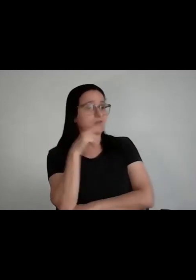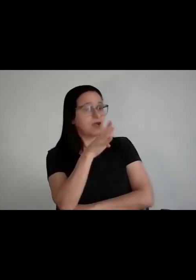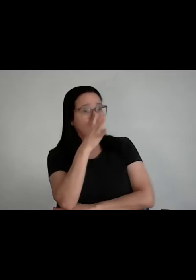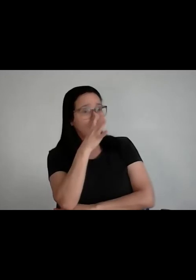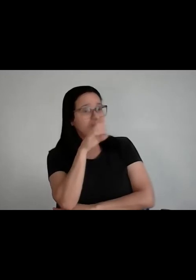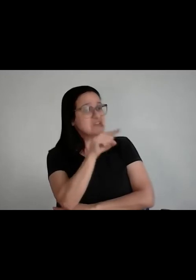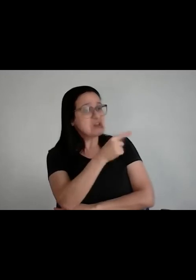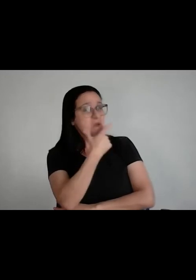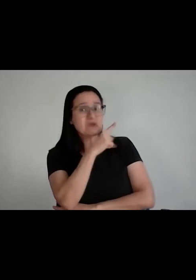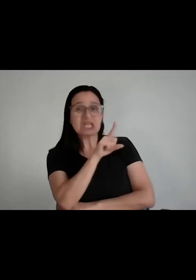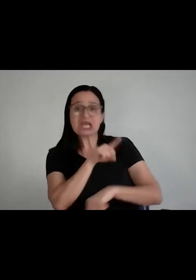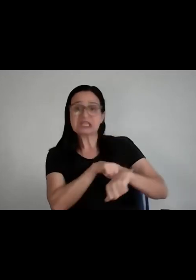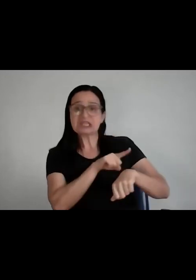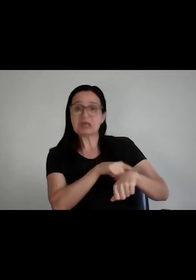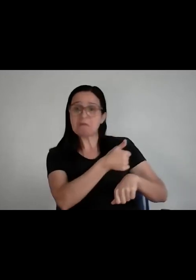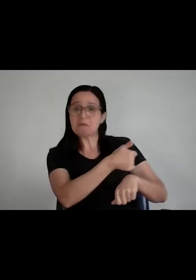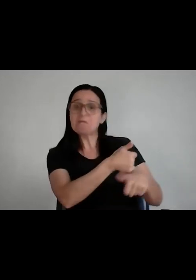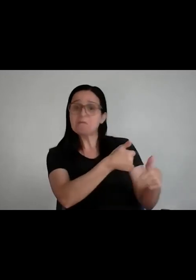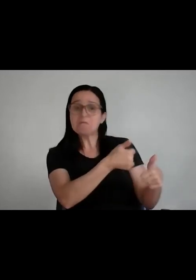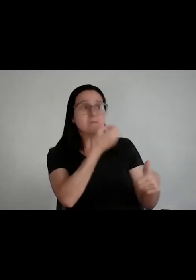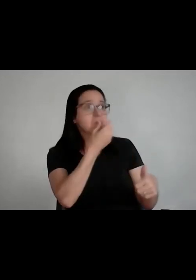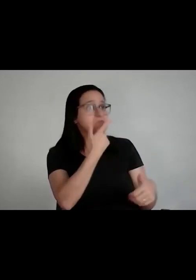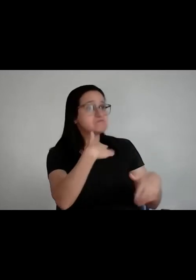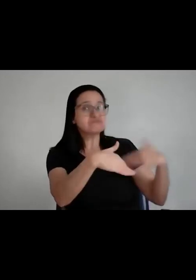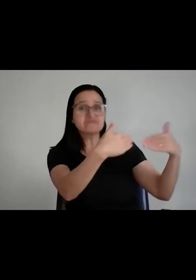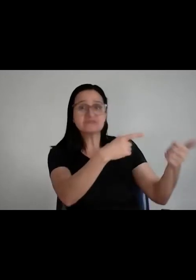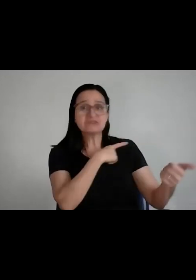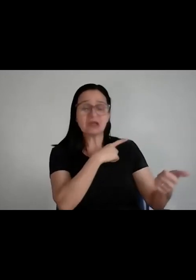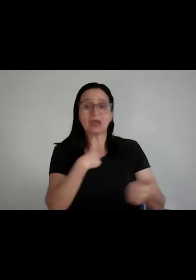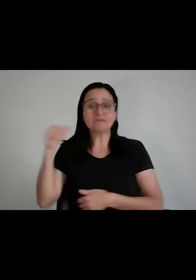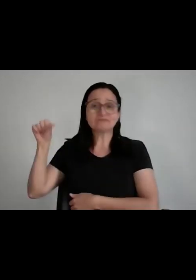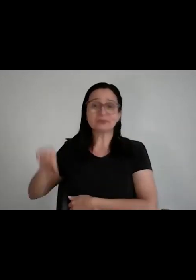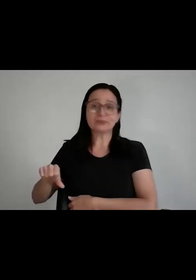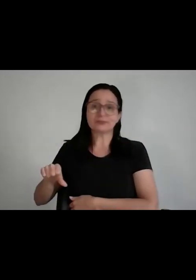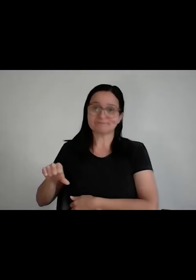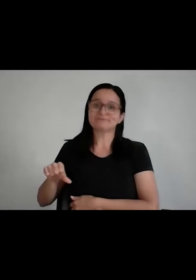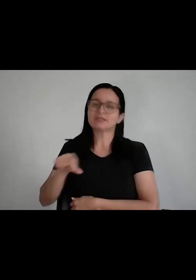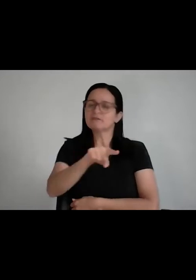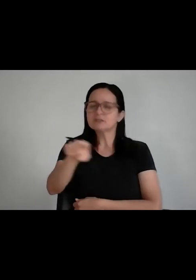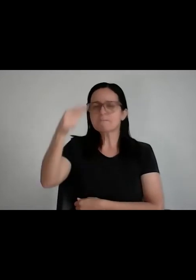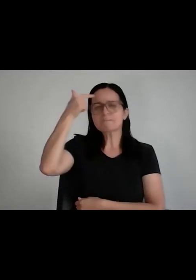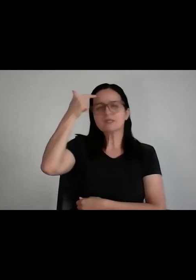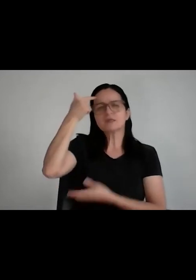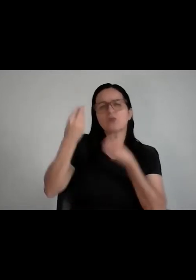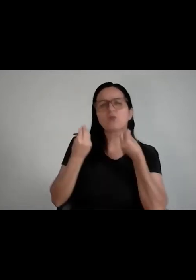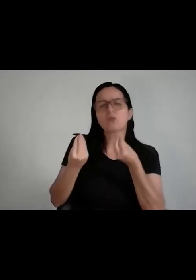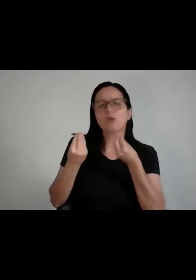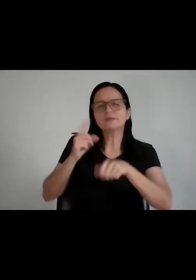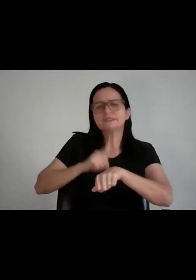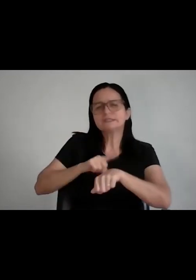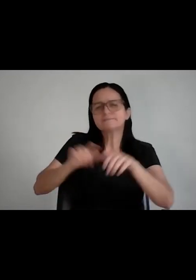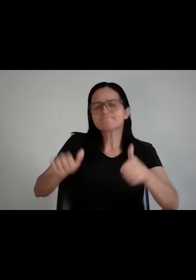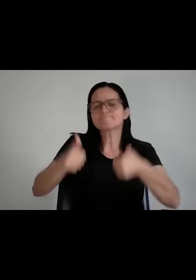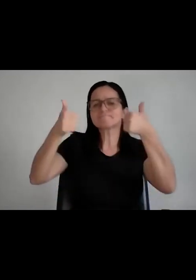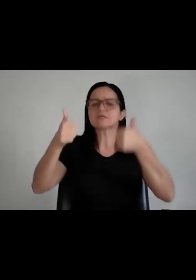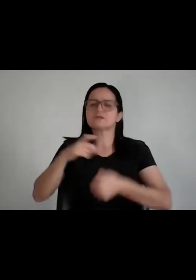melhor do a nossa, ela é mais eficiente, ela é mais produtiva, eu acho que é isso que você tinha que pensar todos os dias, como é que eu torno o dia mais produtivo, mais eficiente,